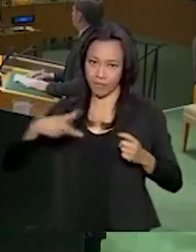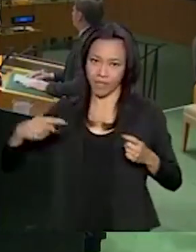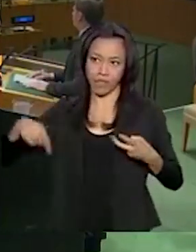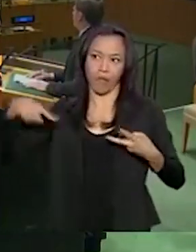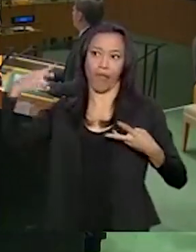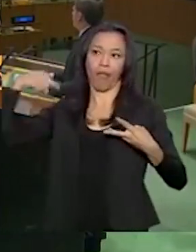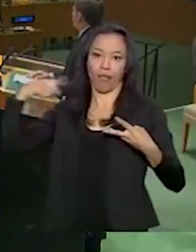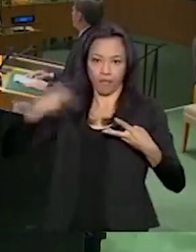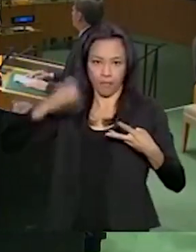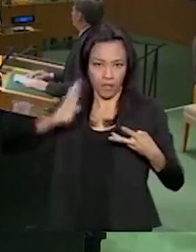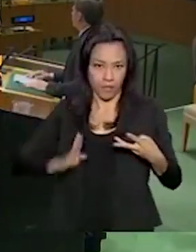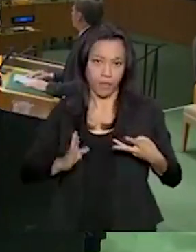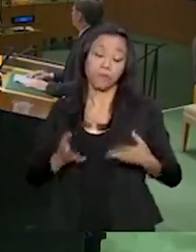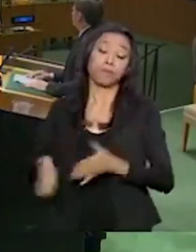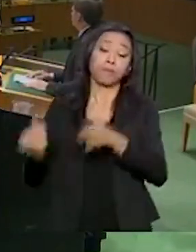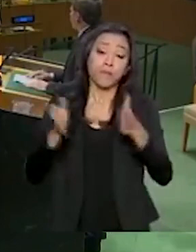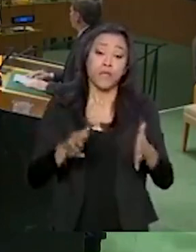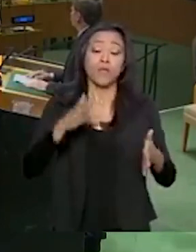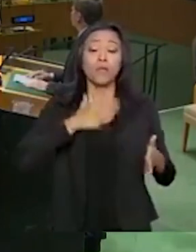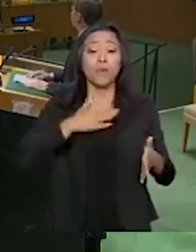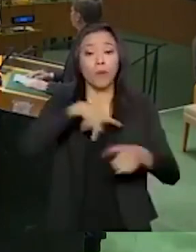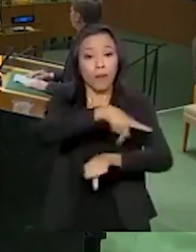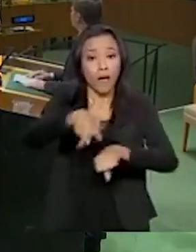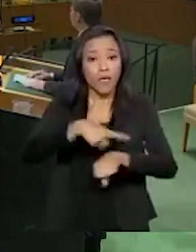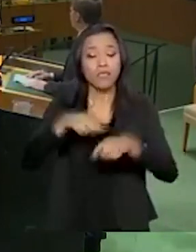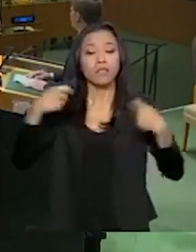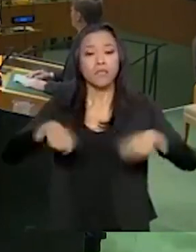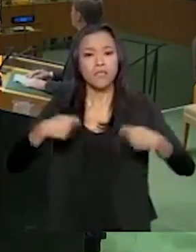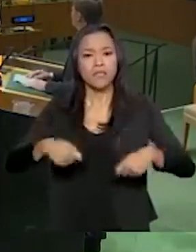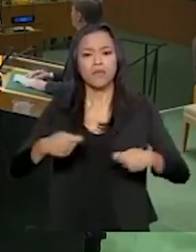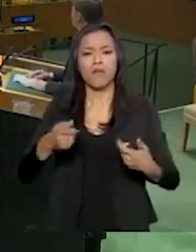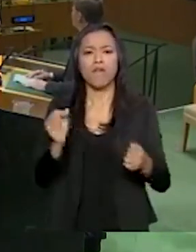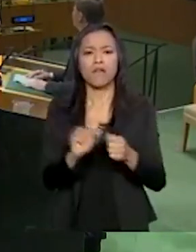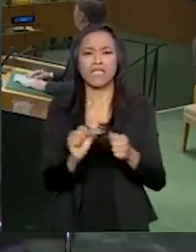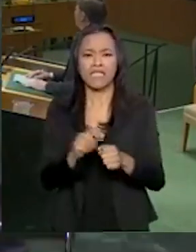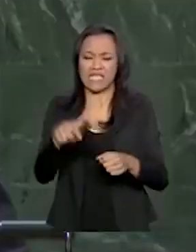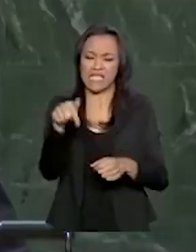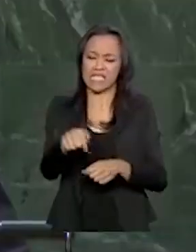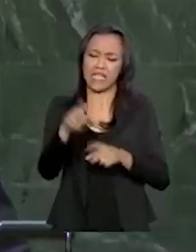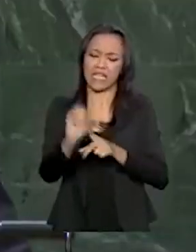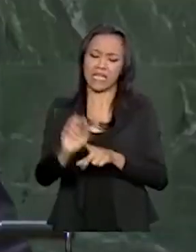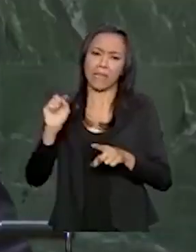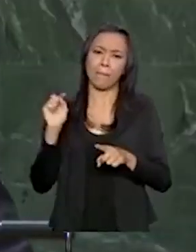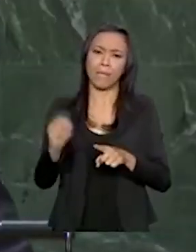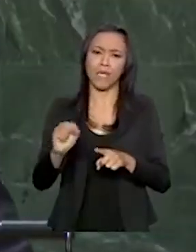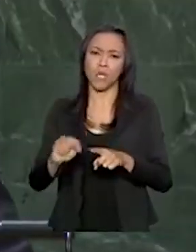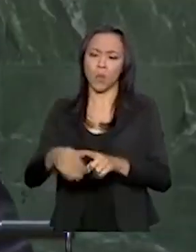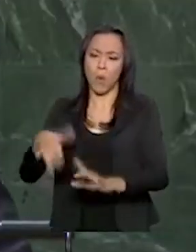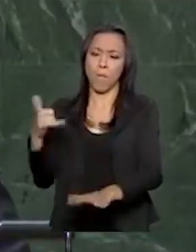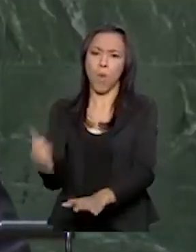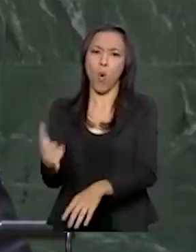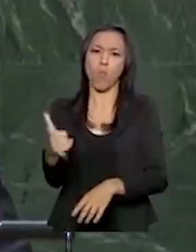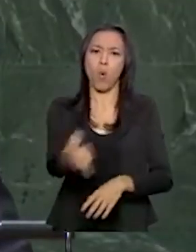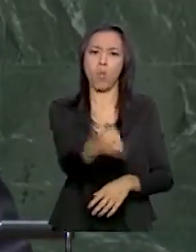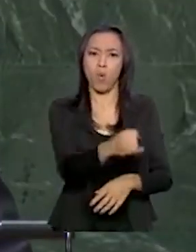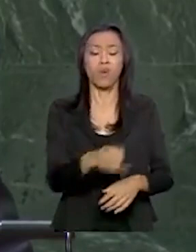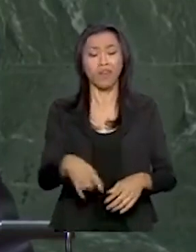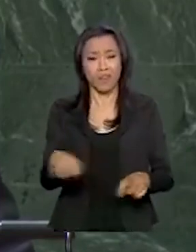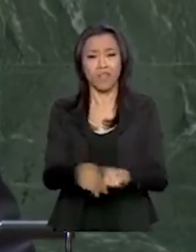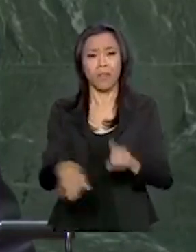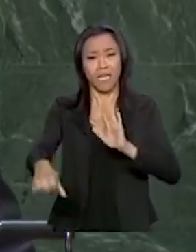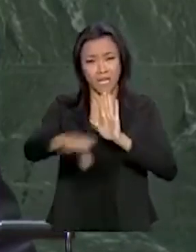tínhamos que fazer algo a respeito dos quase 70 mil homicídios e dos incontáveis crimes violentos